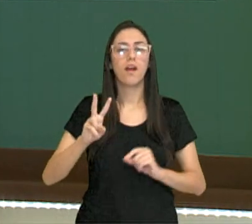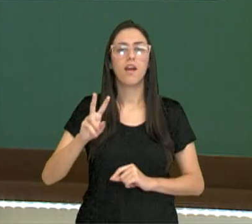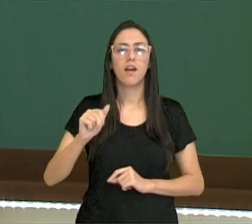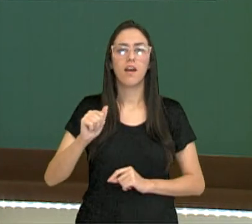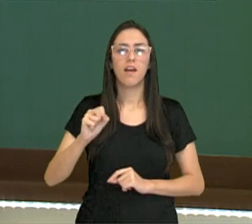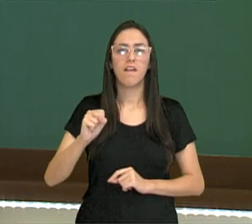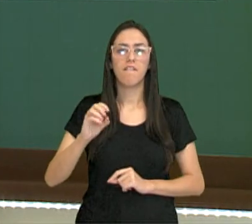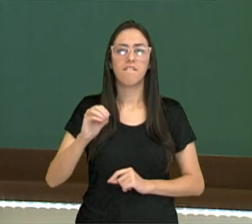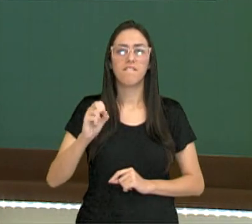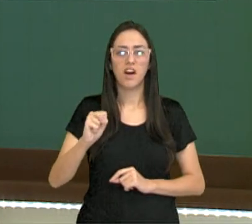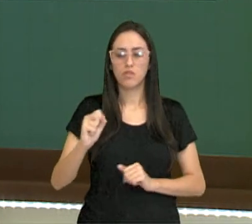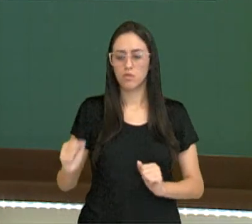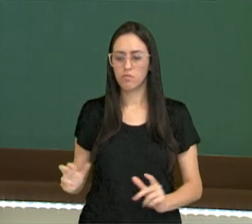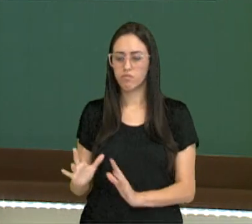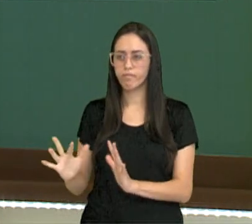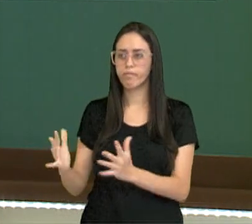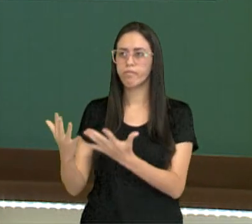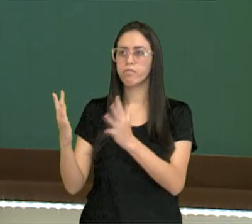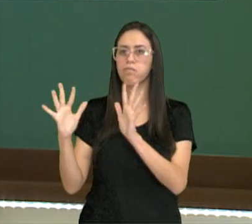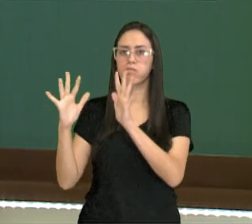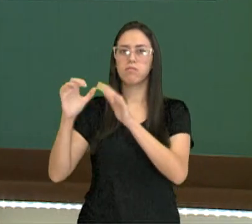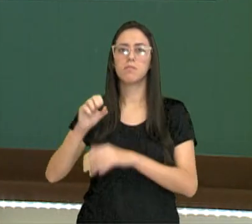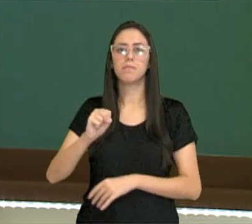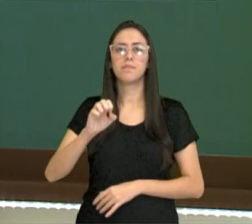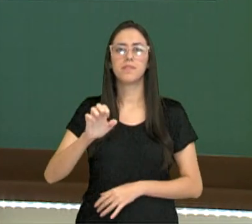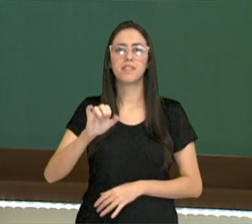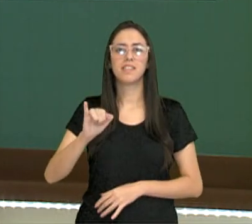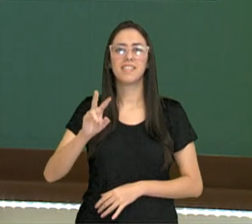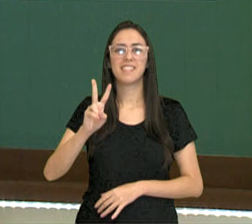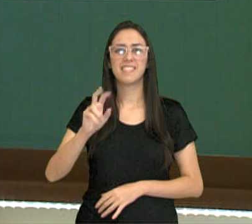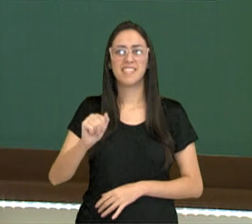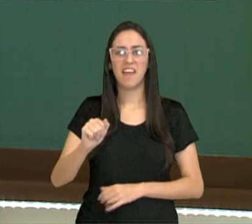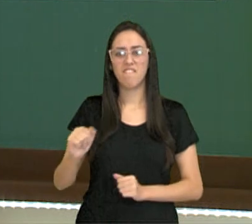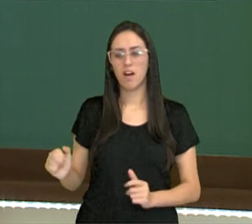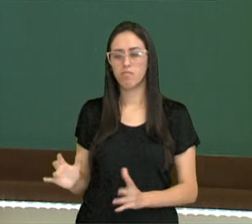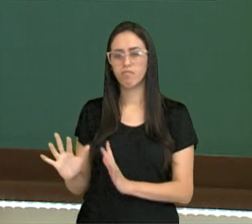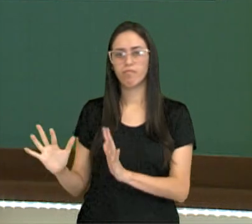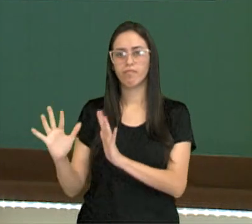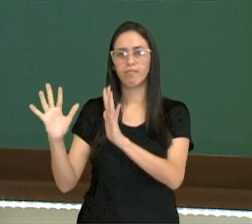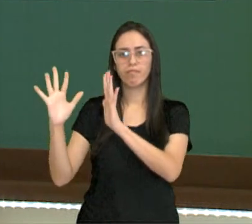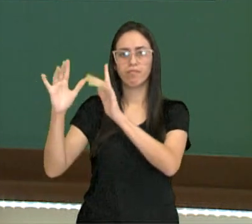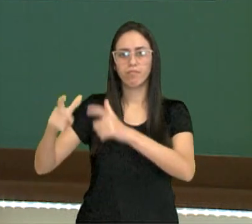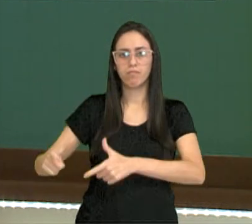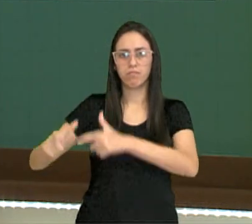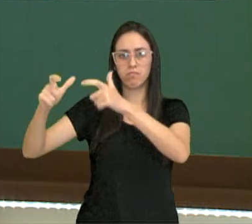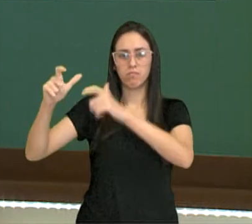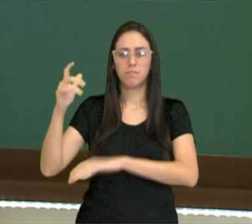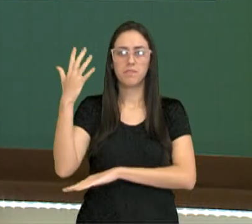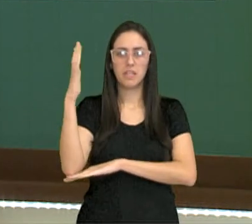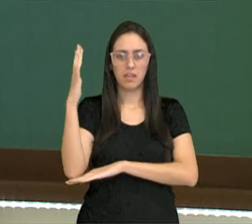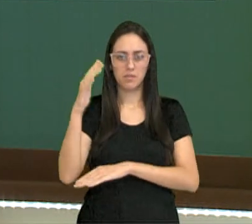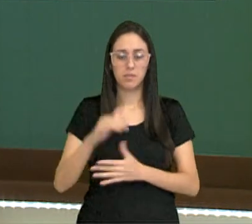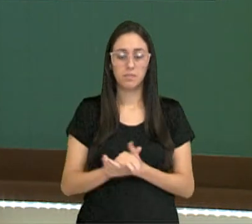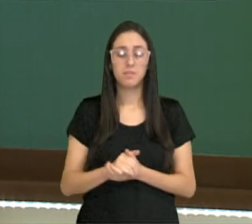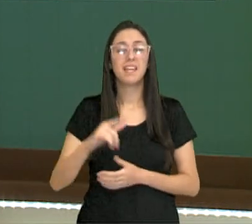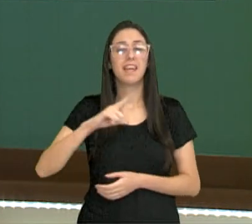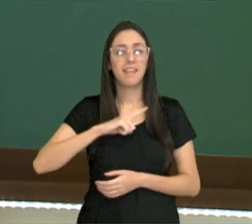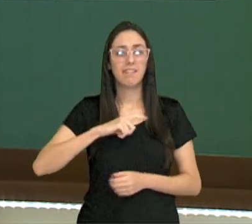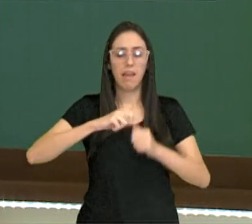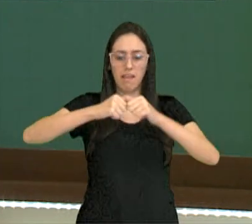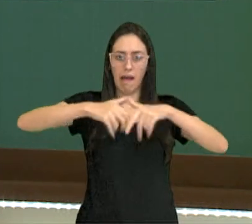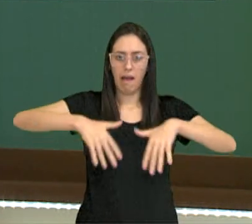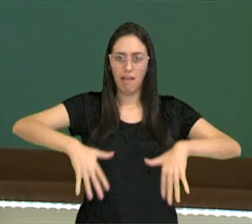condutores de seiva, tem chilema e floema. Além disso, apresentam raiz,